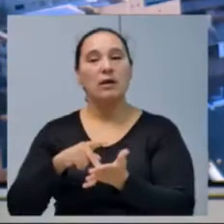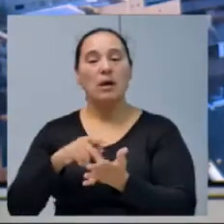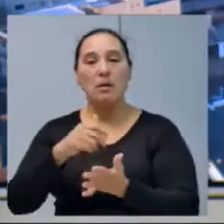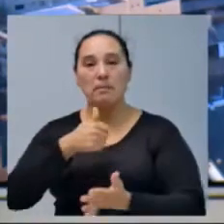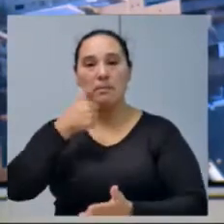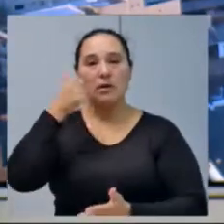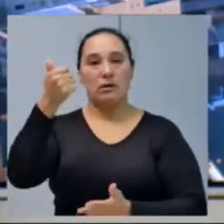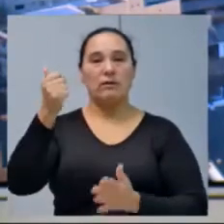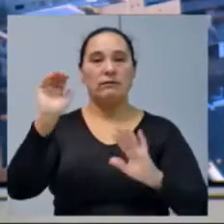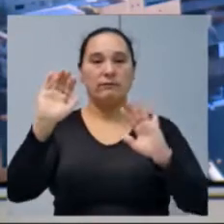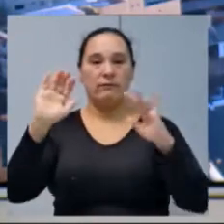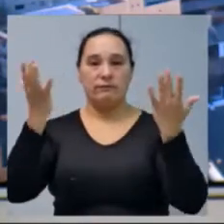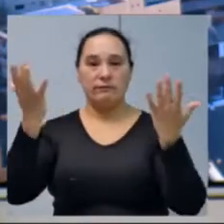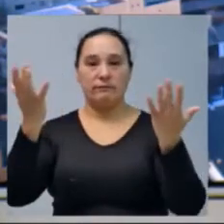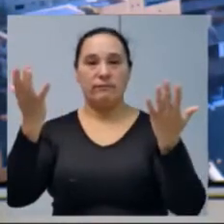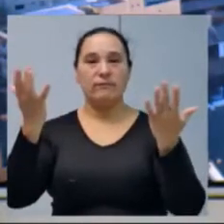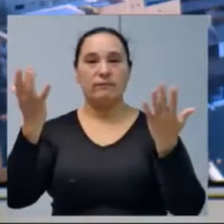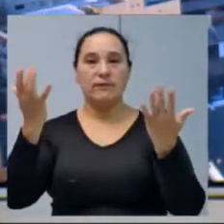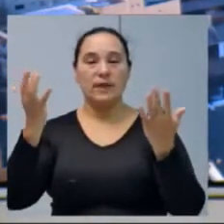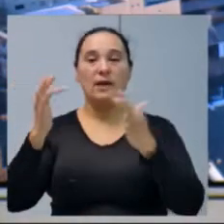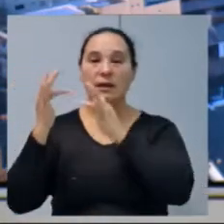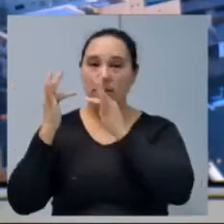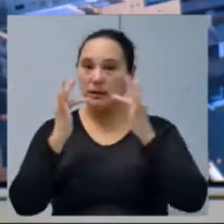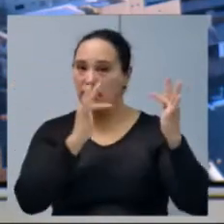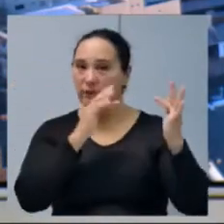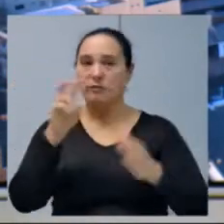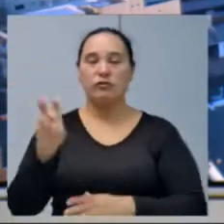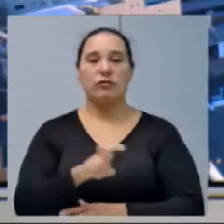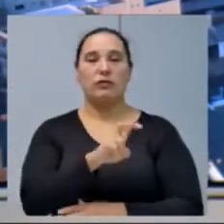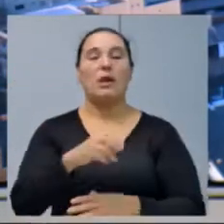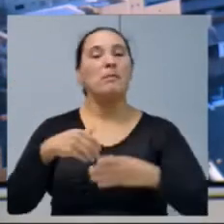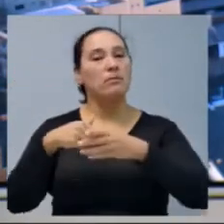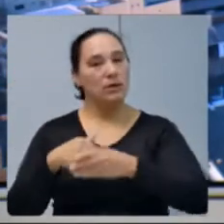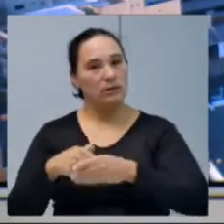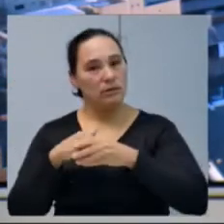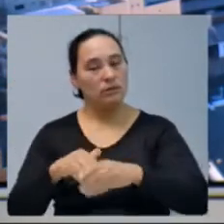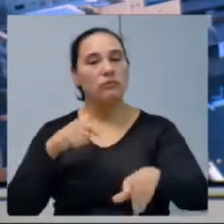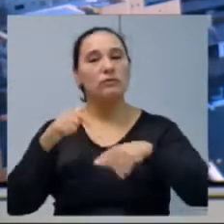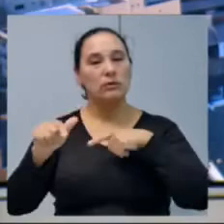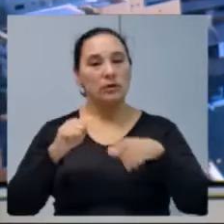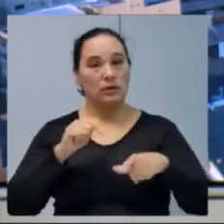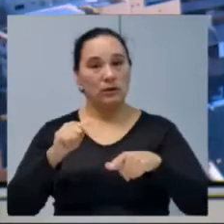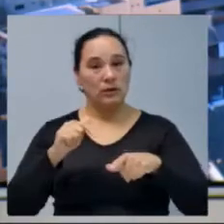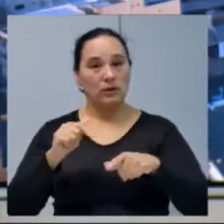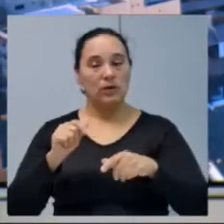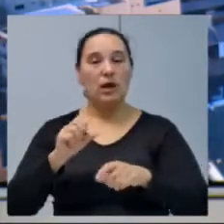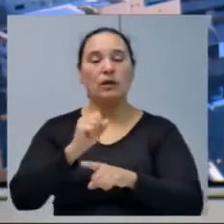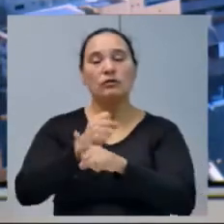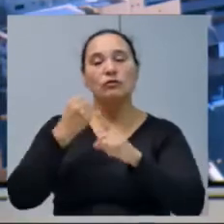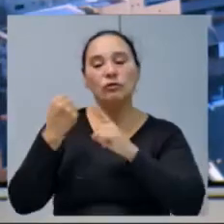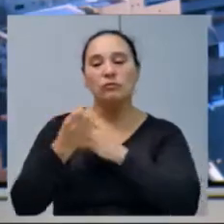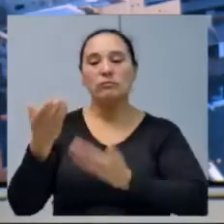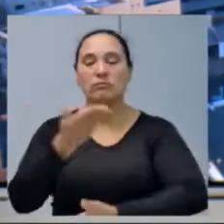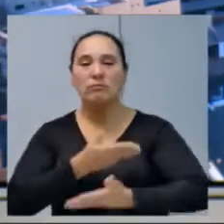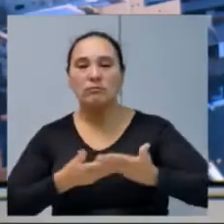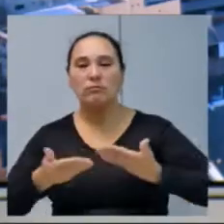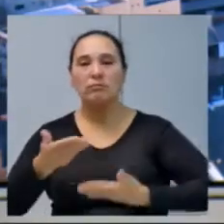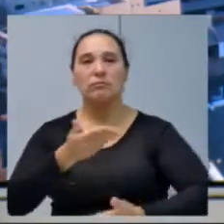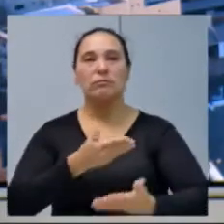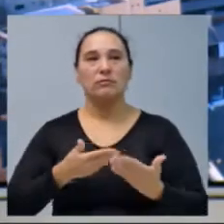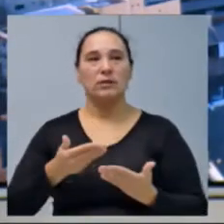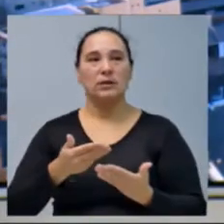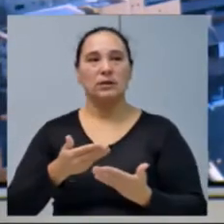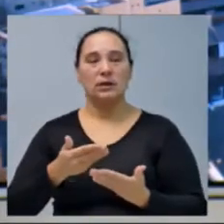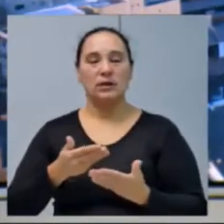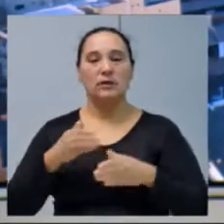melhores festas aí da FEME que o Xancheria já teve. Então, parabenizar pelo trabalho, integrando toda a sociedade de